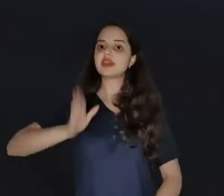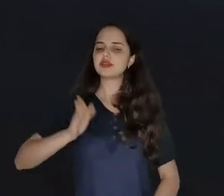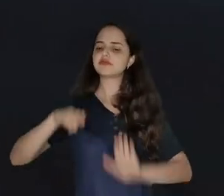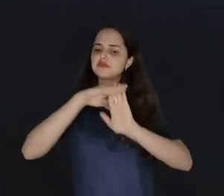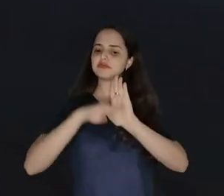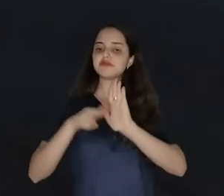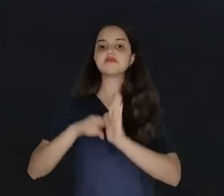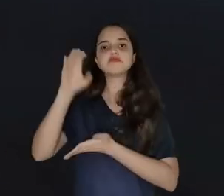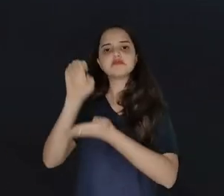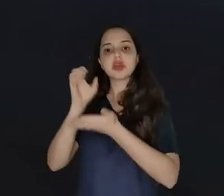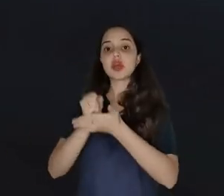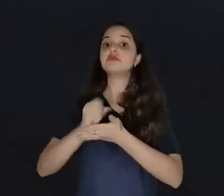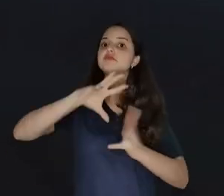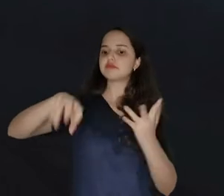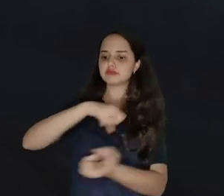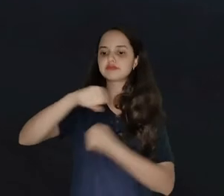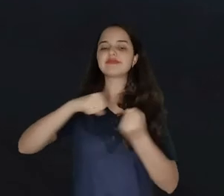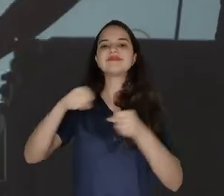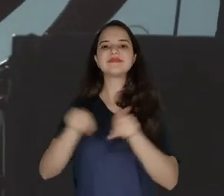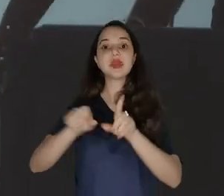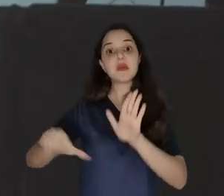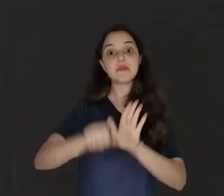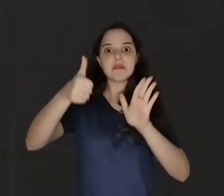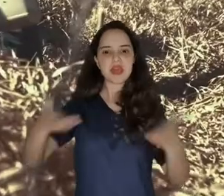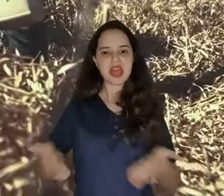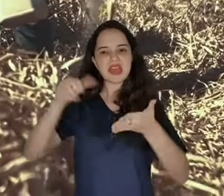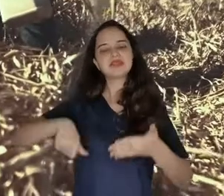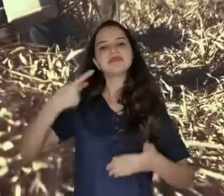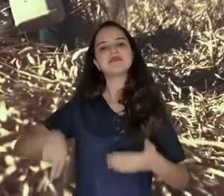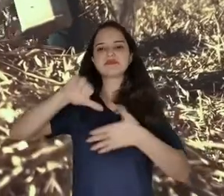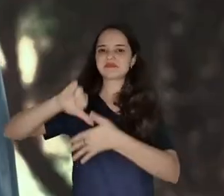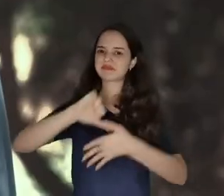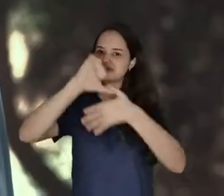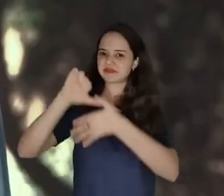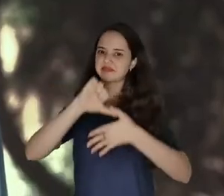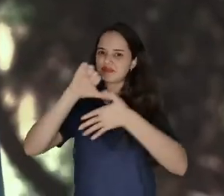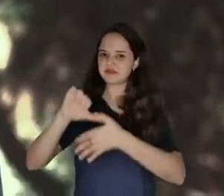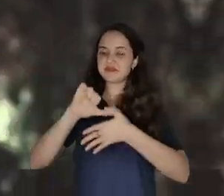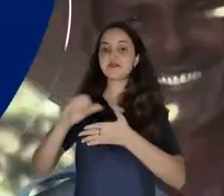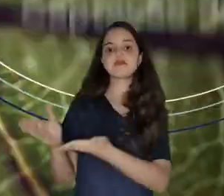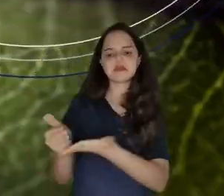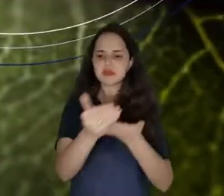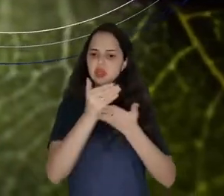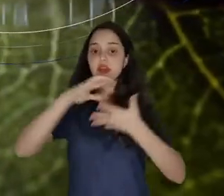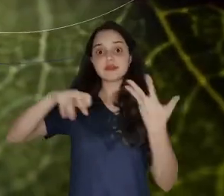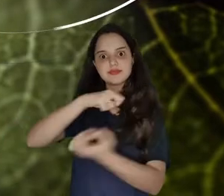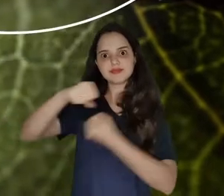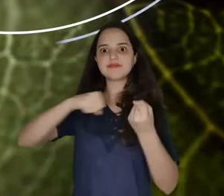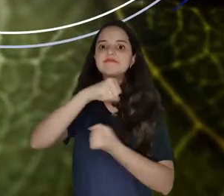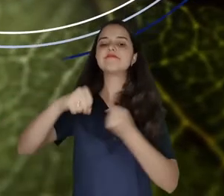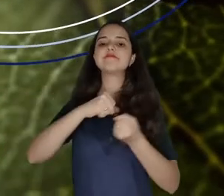lançamos o Programa de Captação Sustentável, primeira iniciativa desse tipo na América Latina, com captação de depósitos